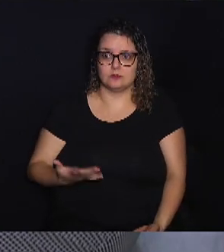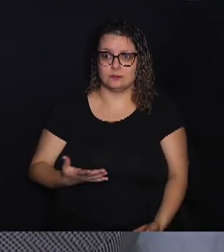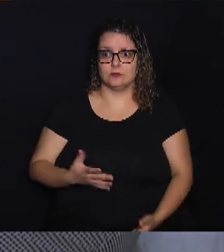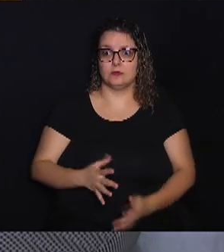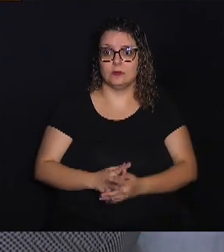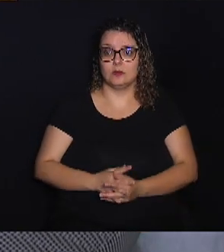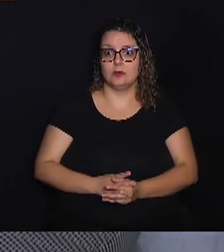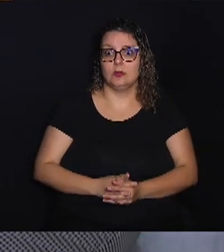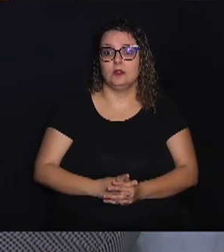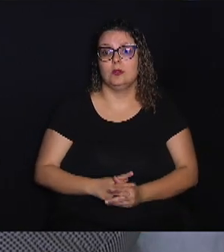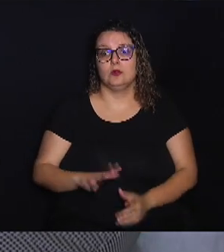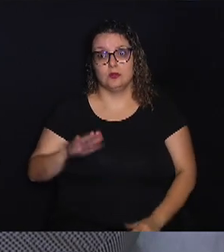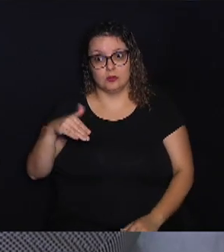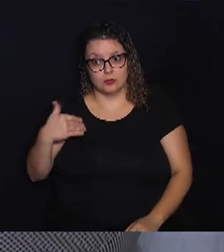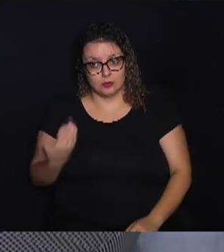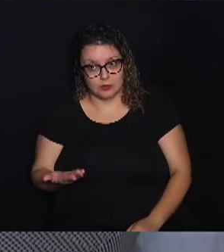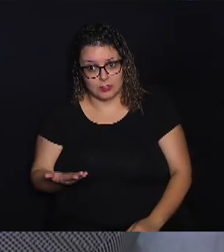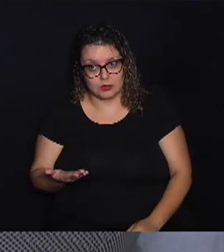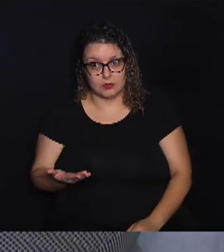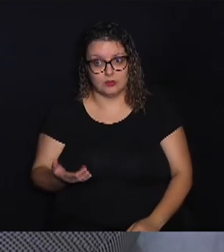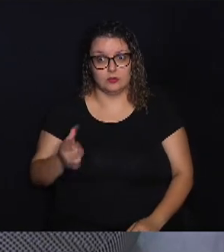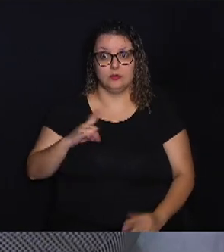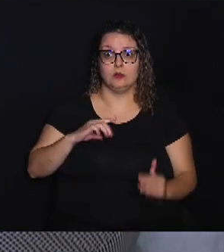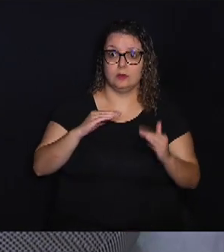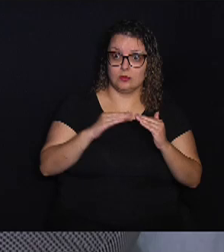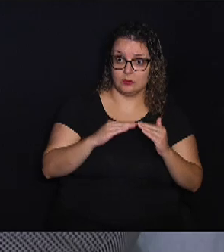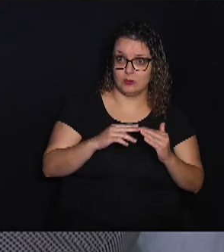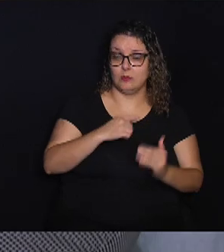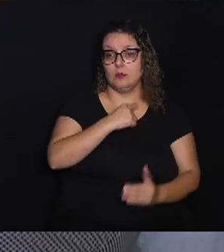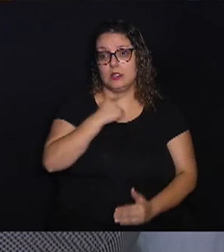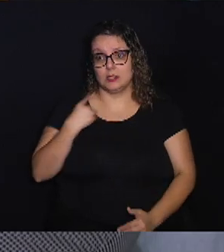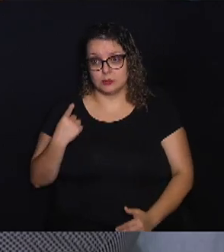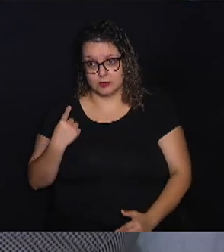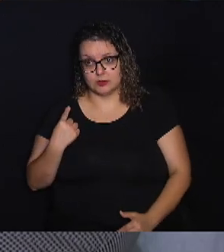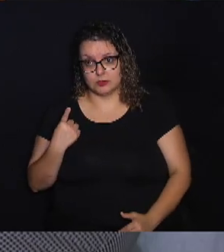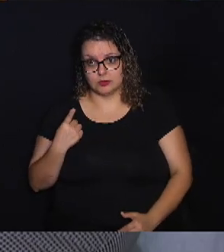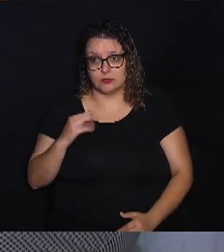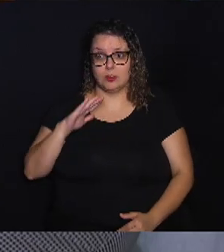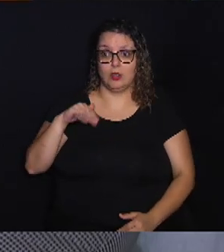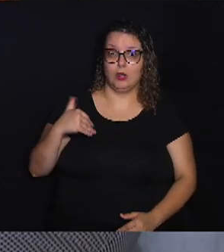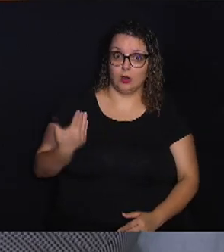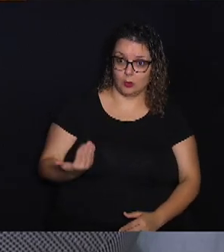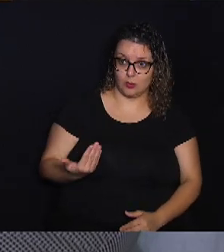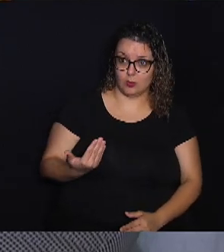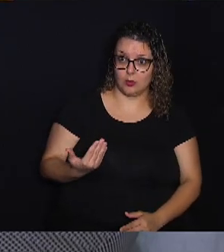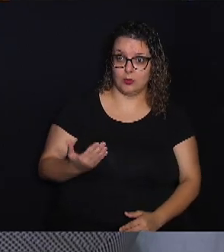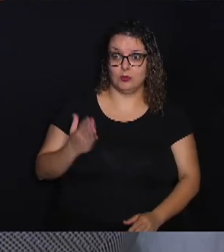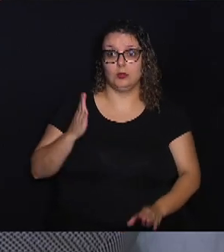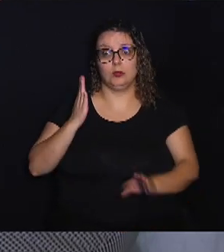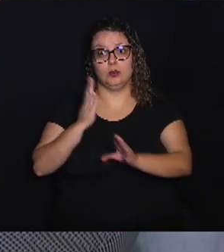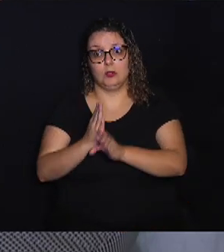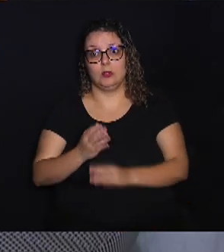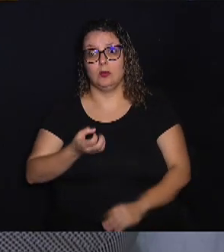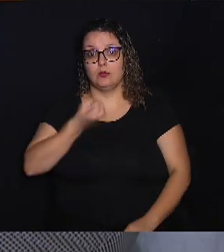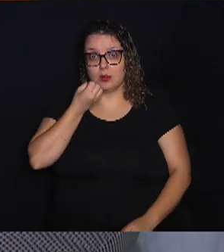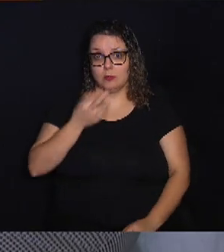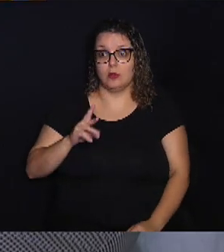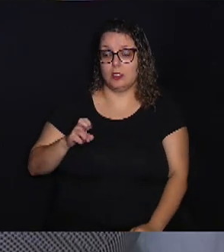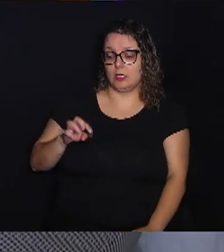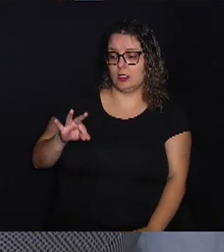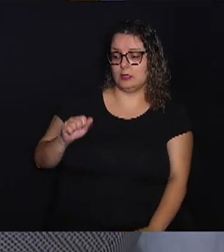Quando você está de acordo com o prazo, quando você encontrou uma boa rentabilidade,